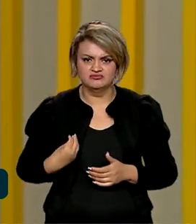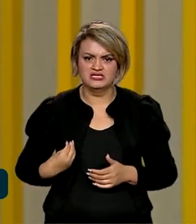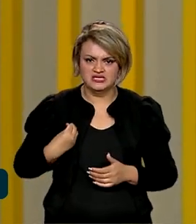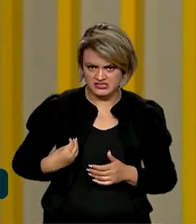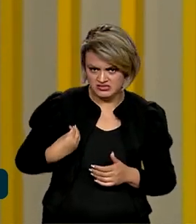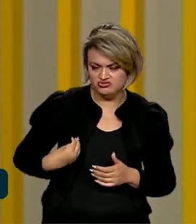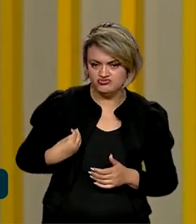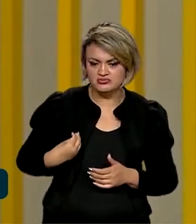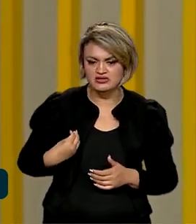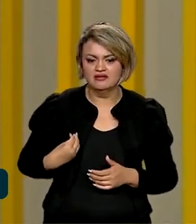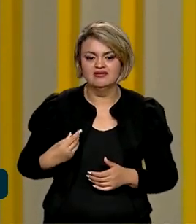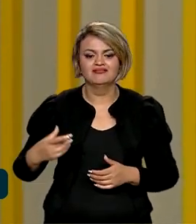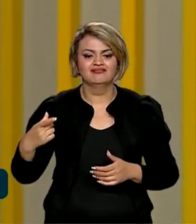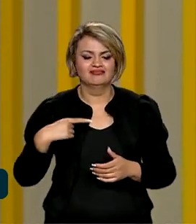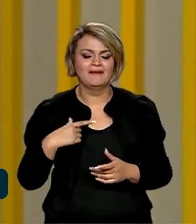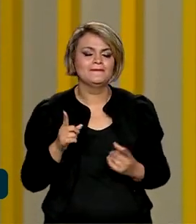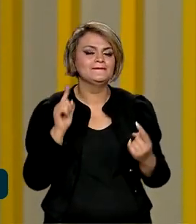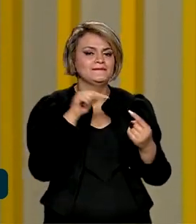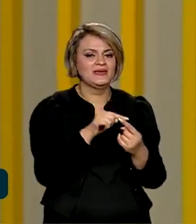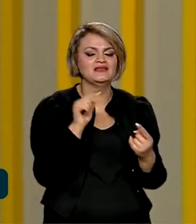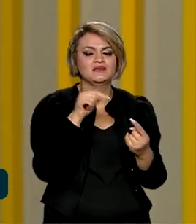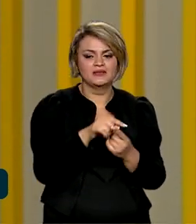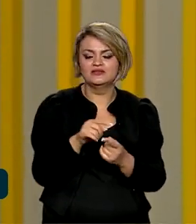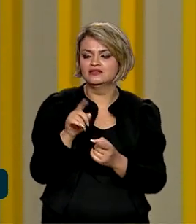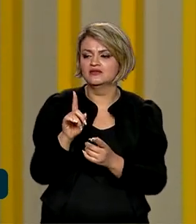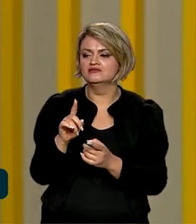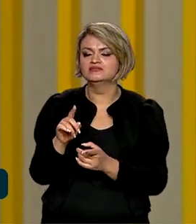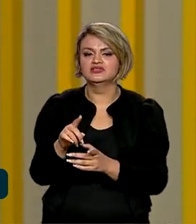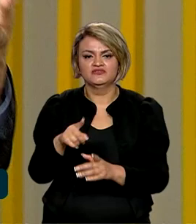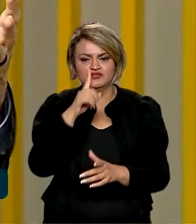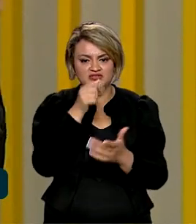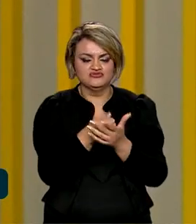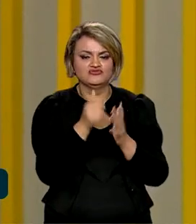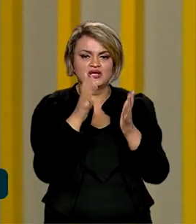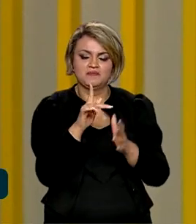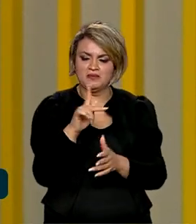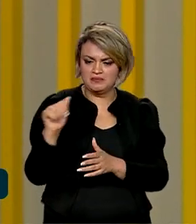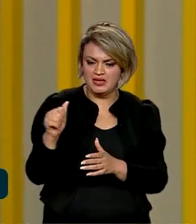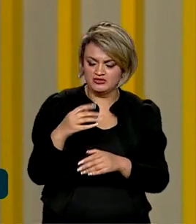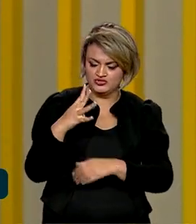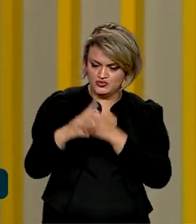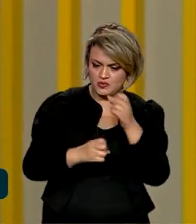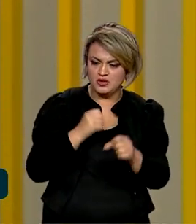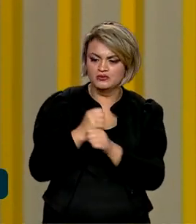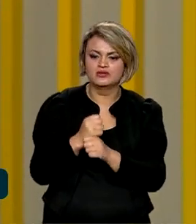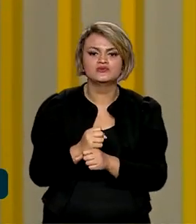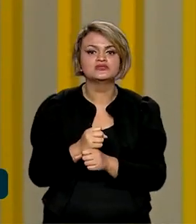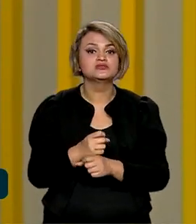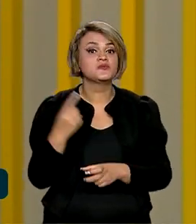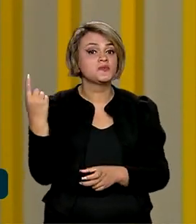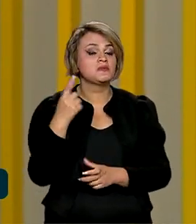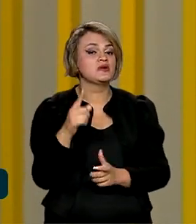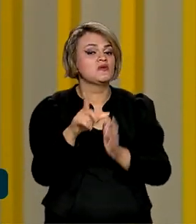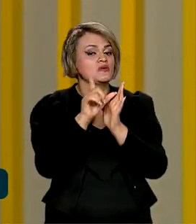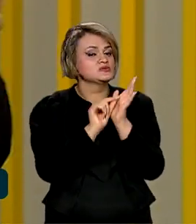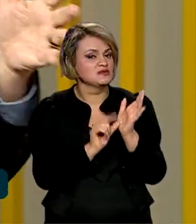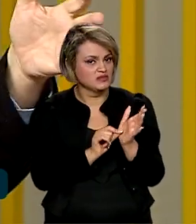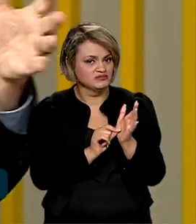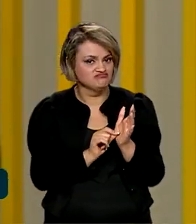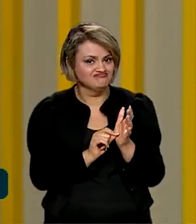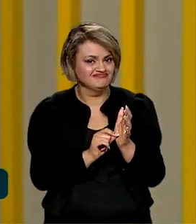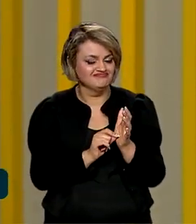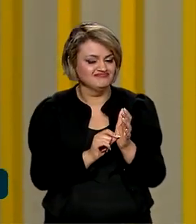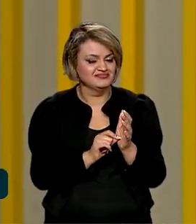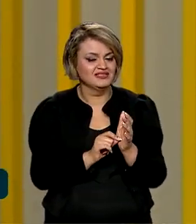sintonia entre as metas e objetivos definidos no PPA para quatro anos e o primeiro orçamento, até porque,